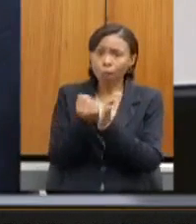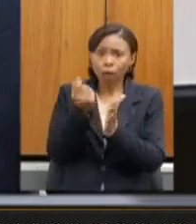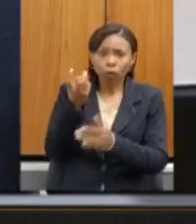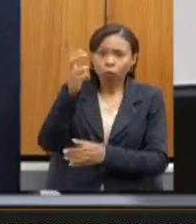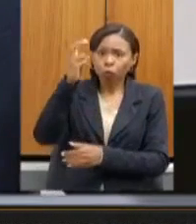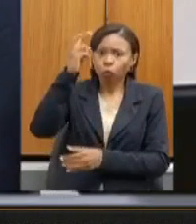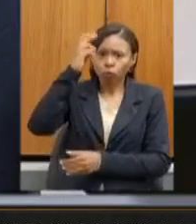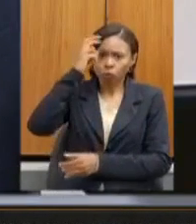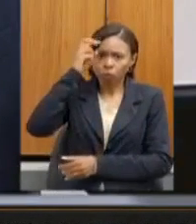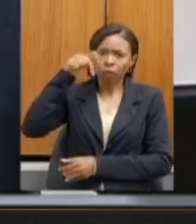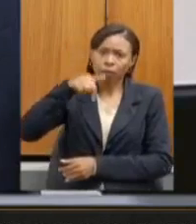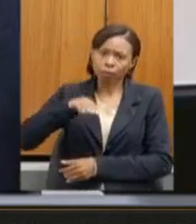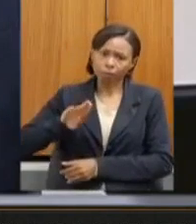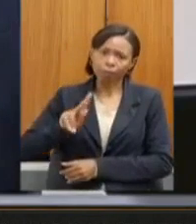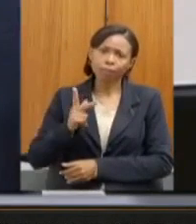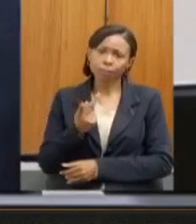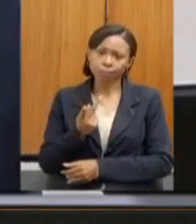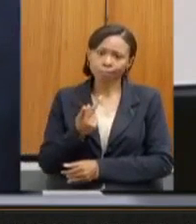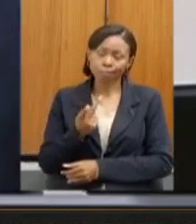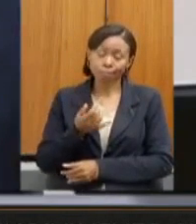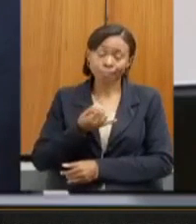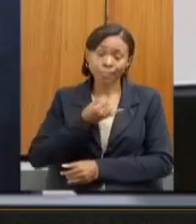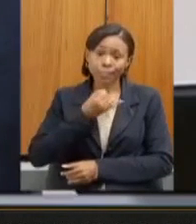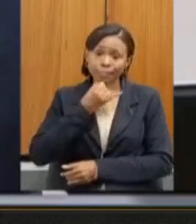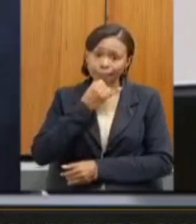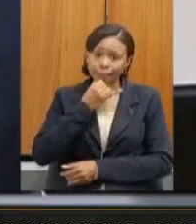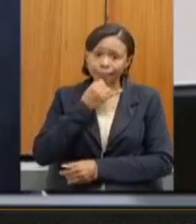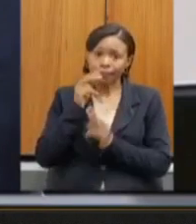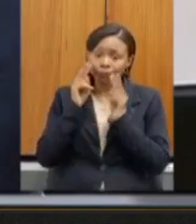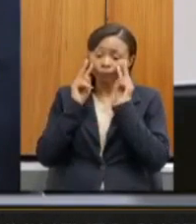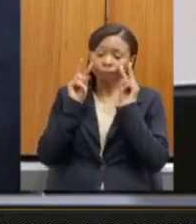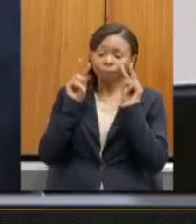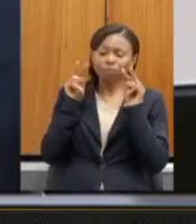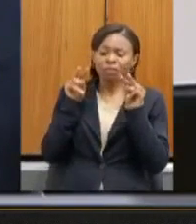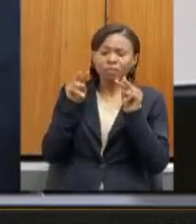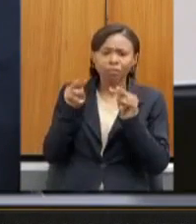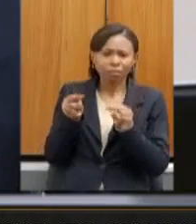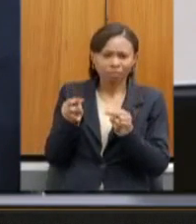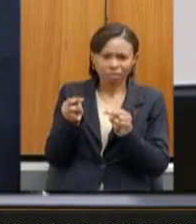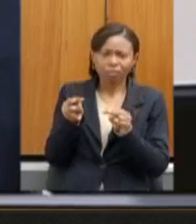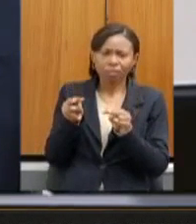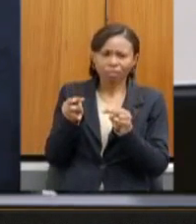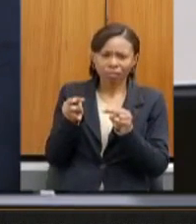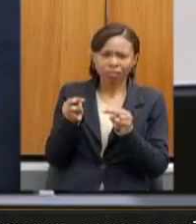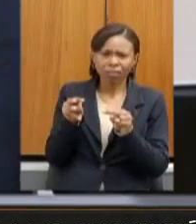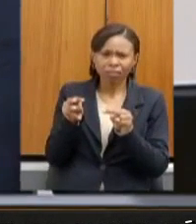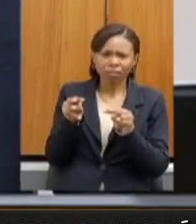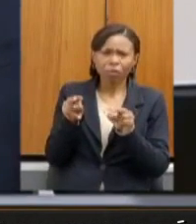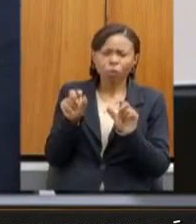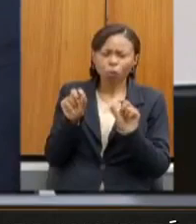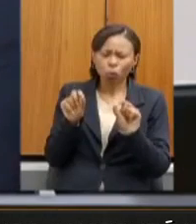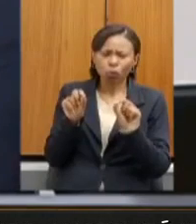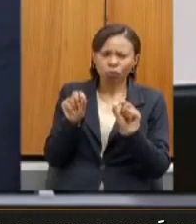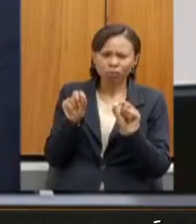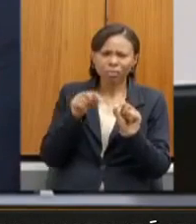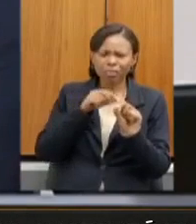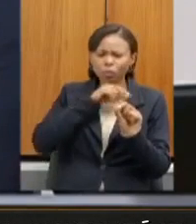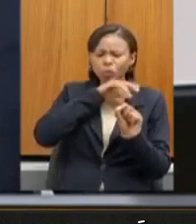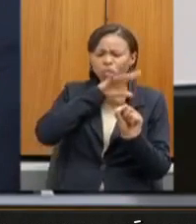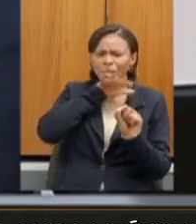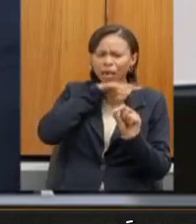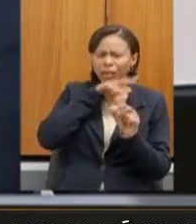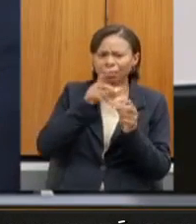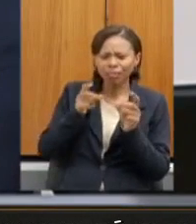Estado, que o mercado central. Triste ver aquelas, as cenas que nós vivenciamos